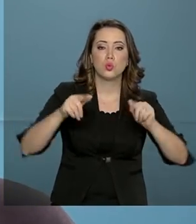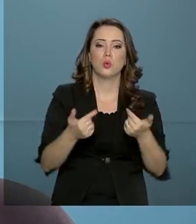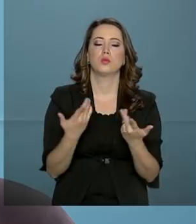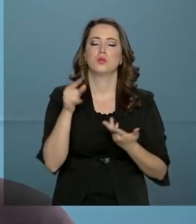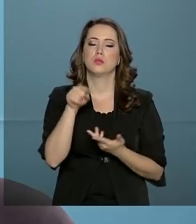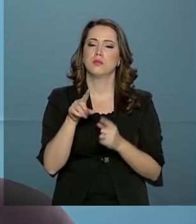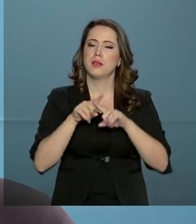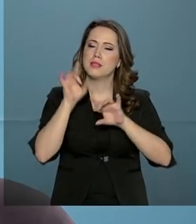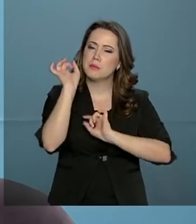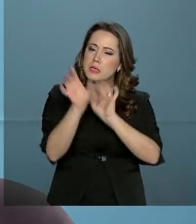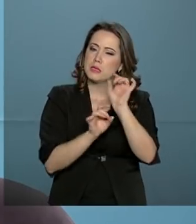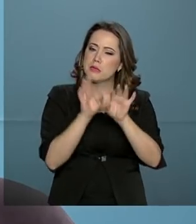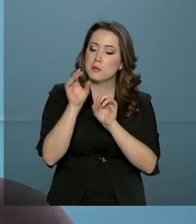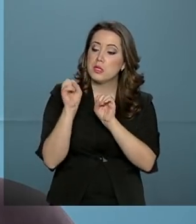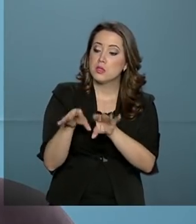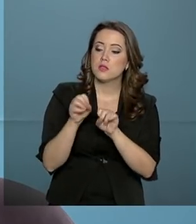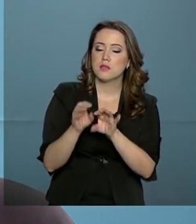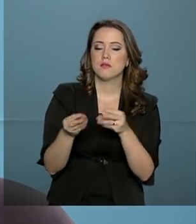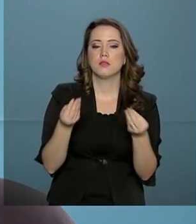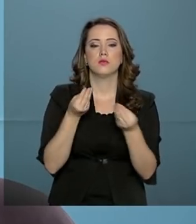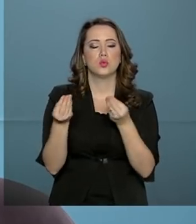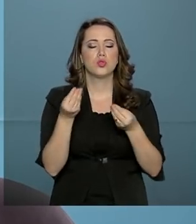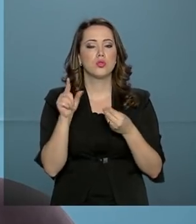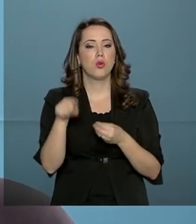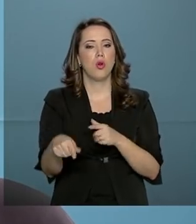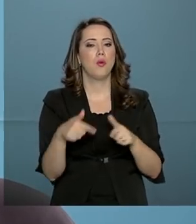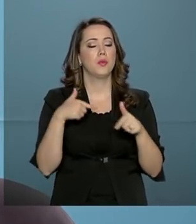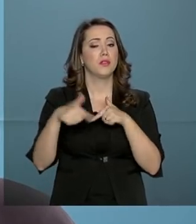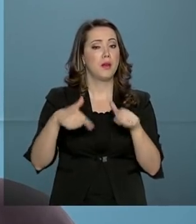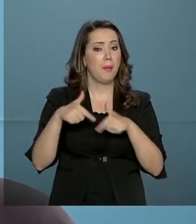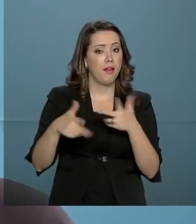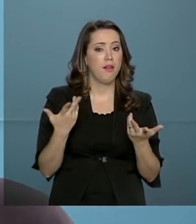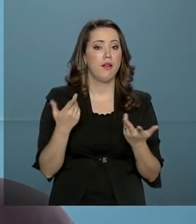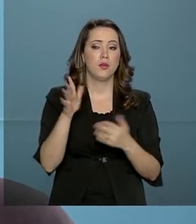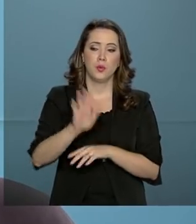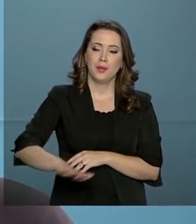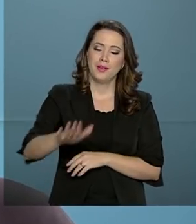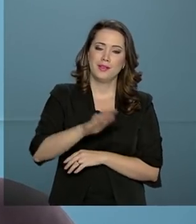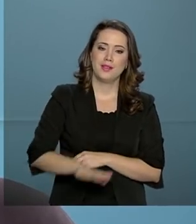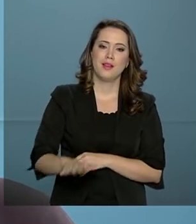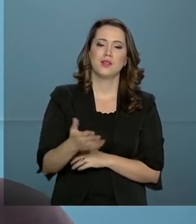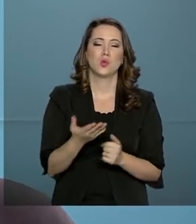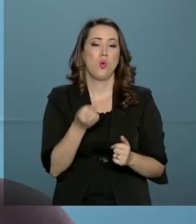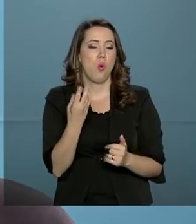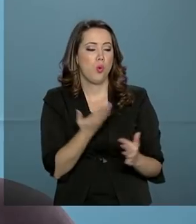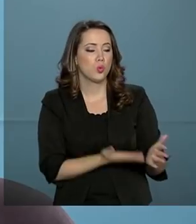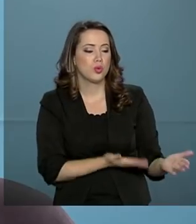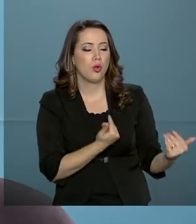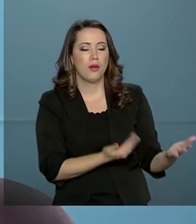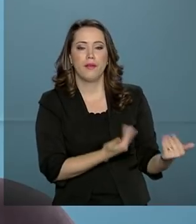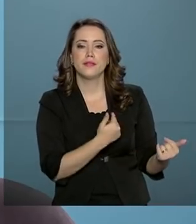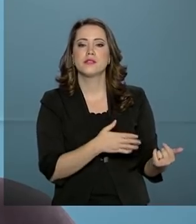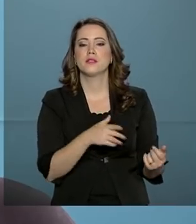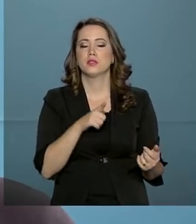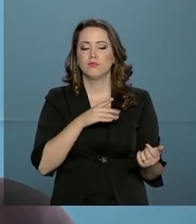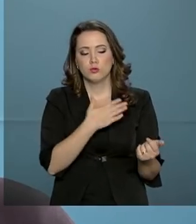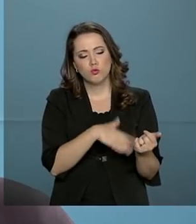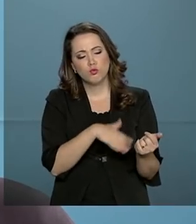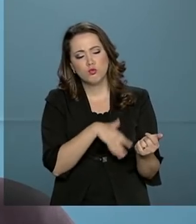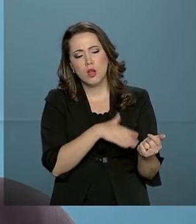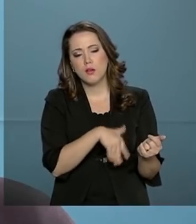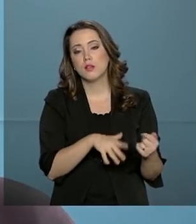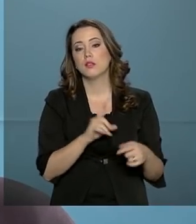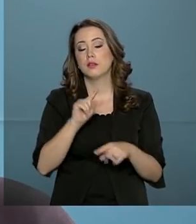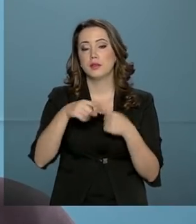dando instruções e orientações de como lidar com uma criança com jovem e adolescente que está se automutilando. E